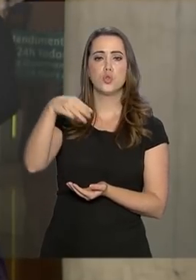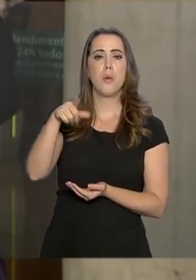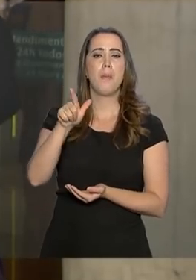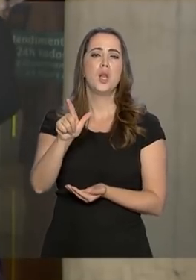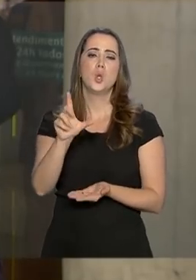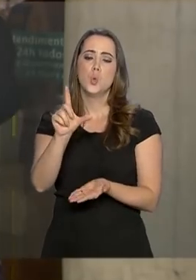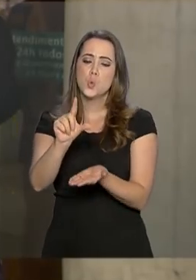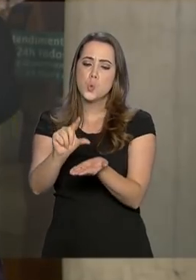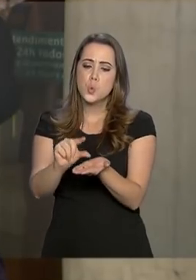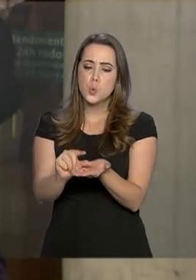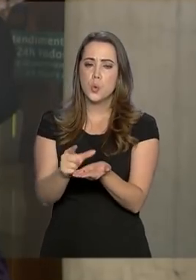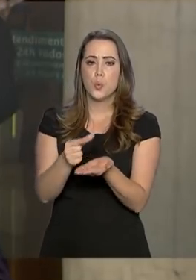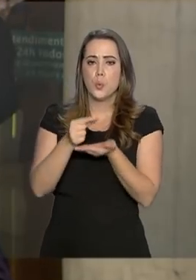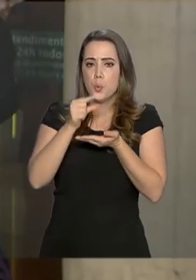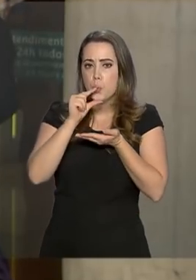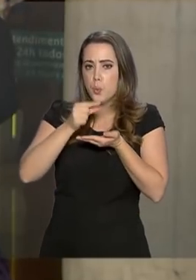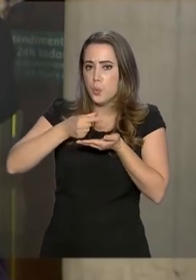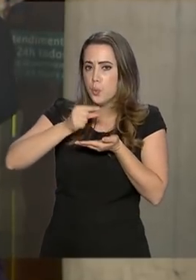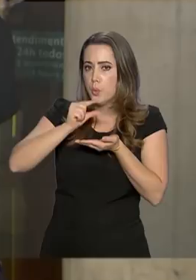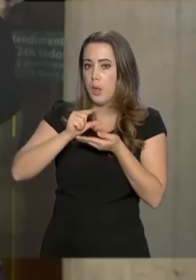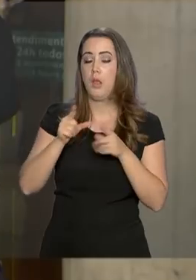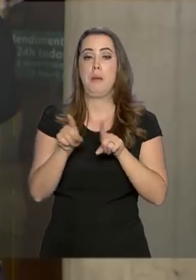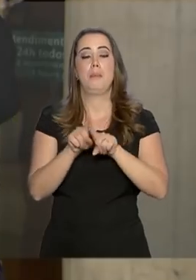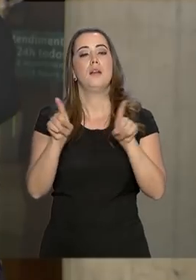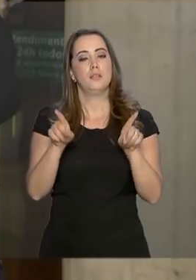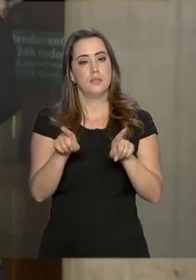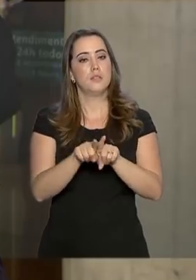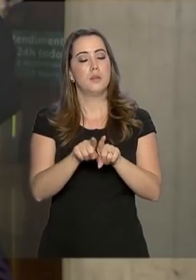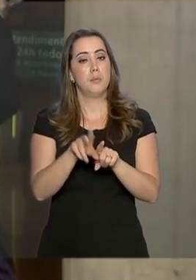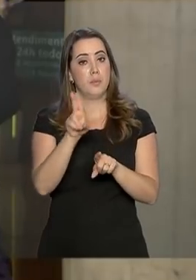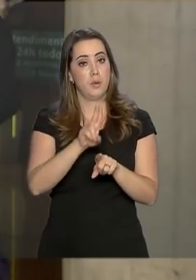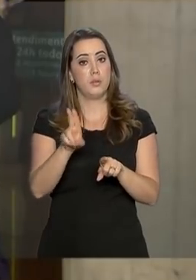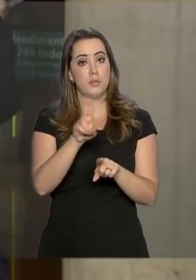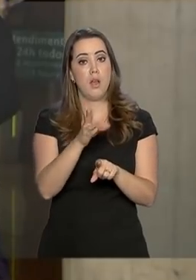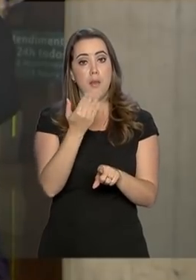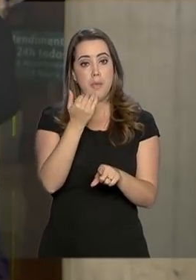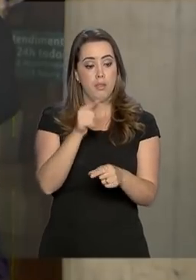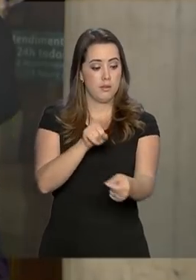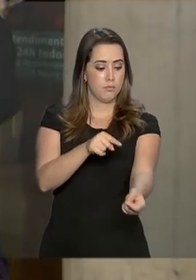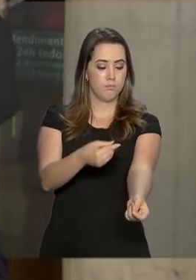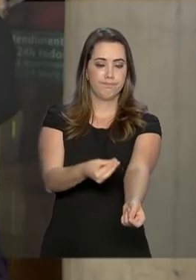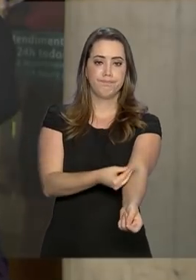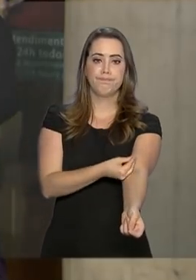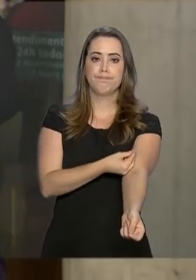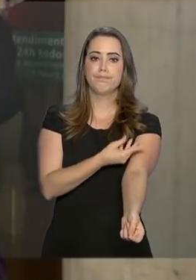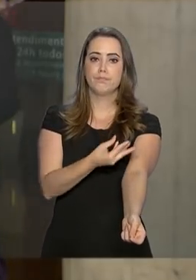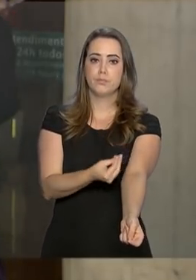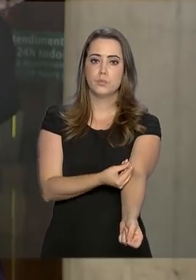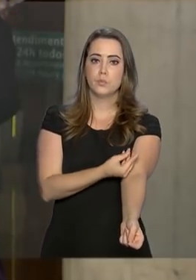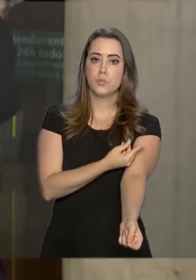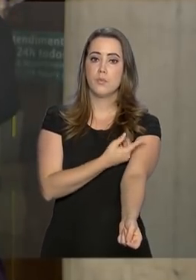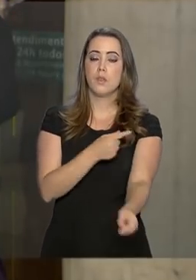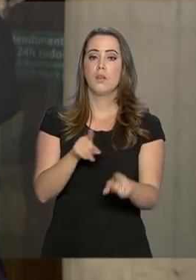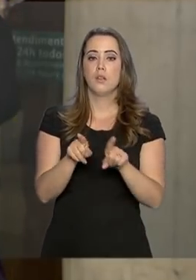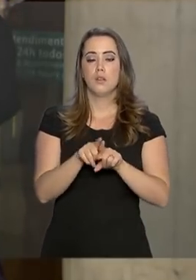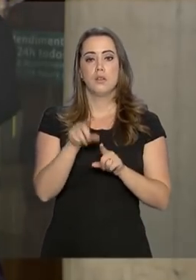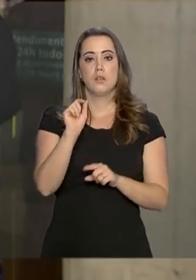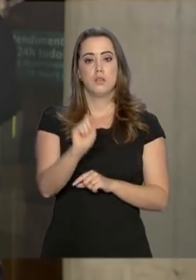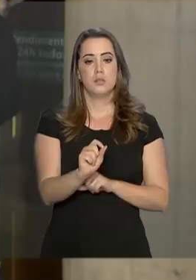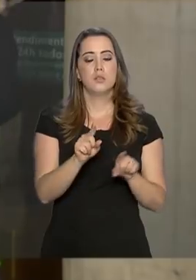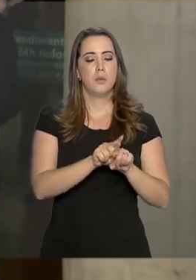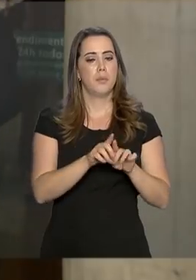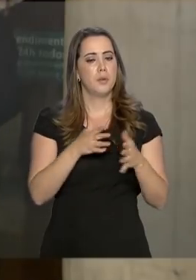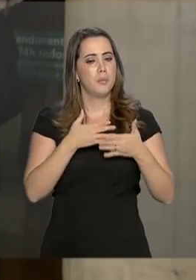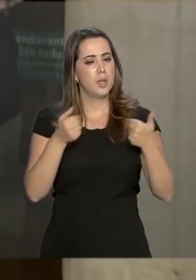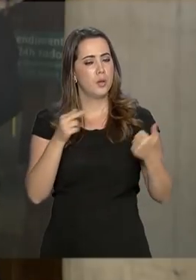recebendo também nutrientes por via endovenosa Os exames laboratoriais também mostraram melhores